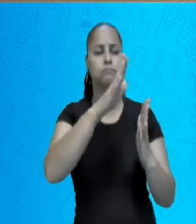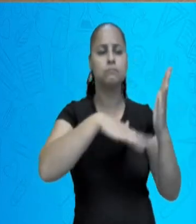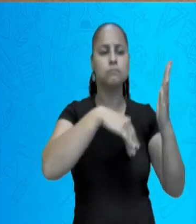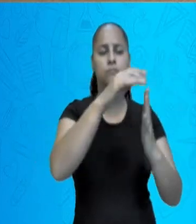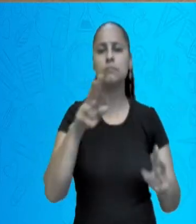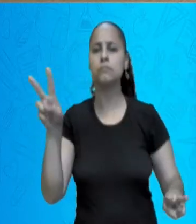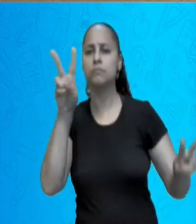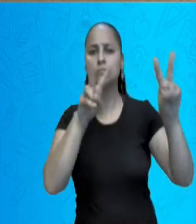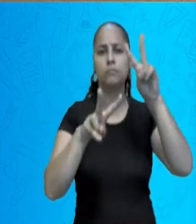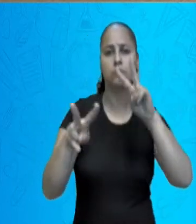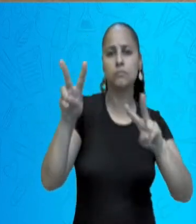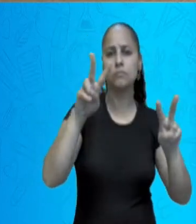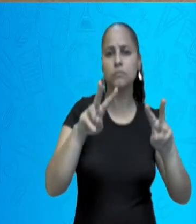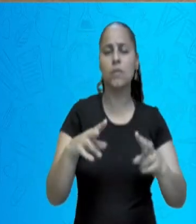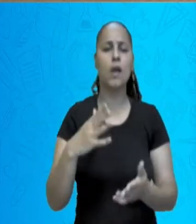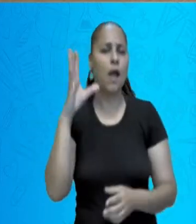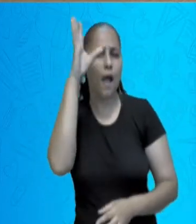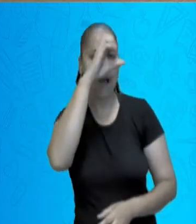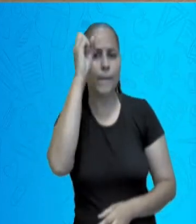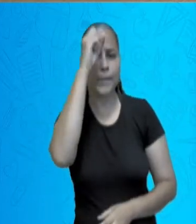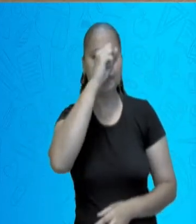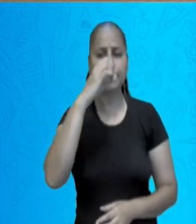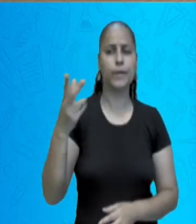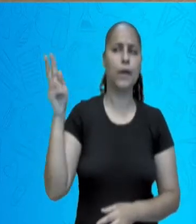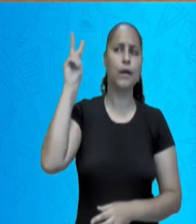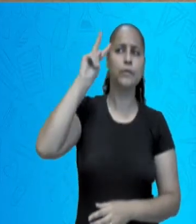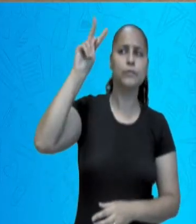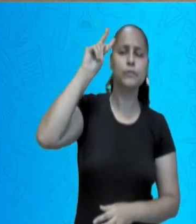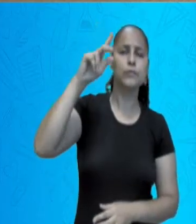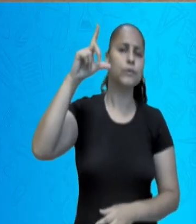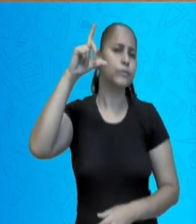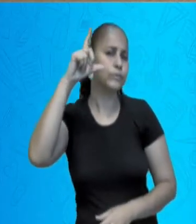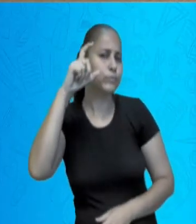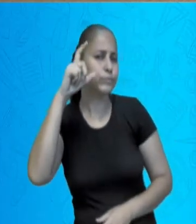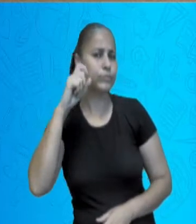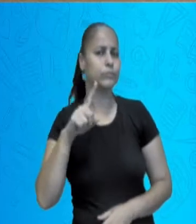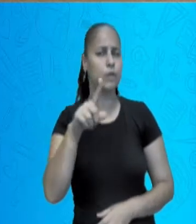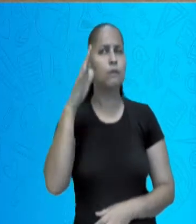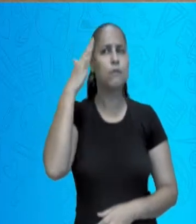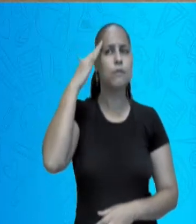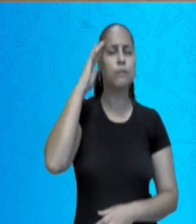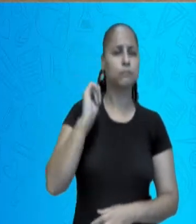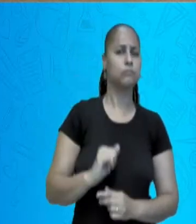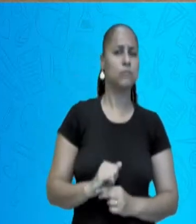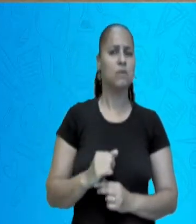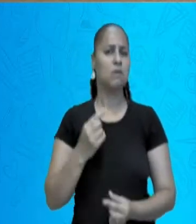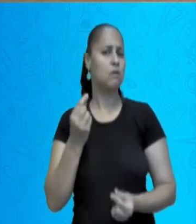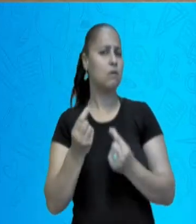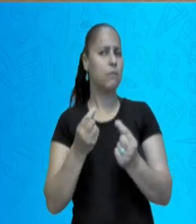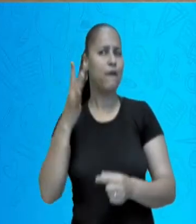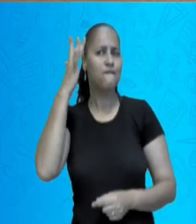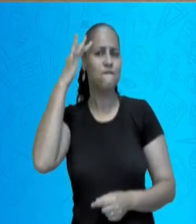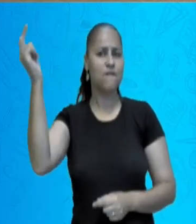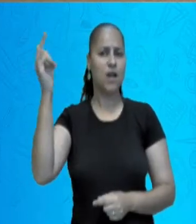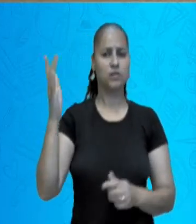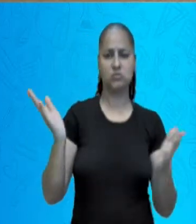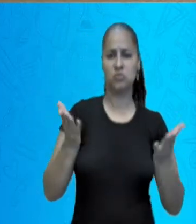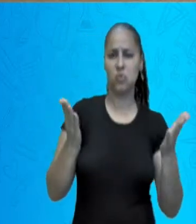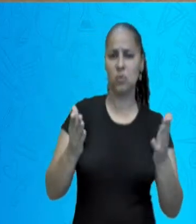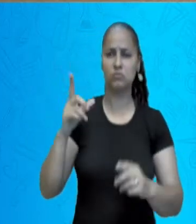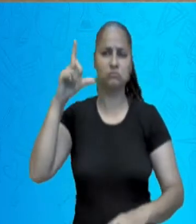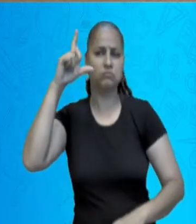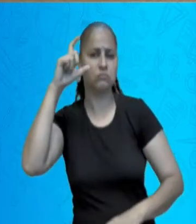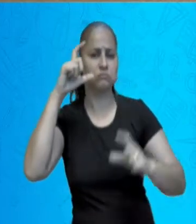estaremos trabalhando a história da fotografia. Você já parou para pensar como é fácil hoje você tirar uma